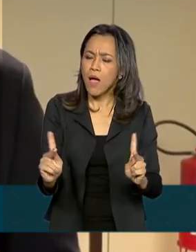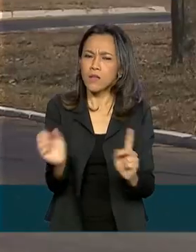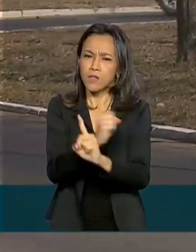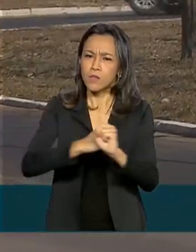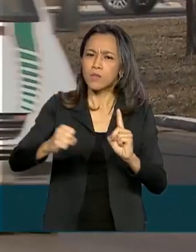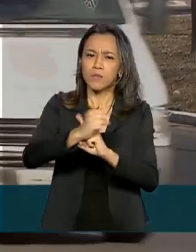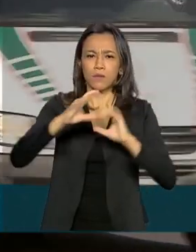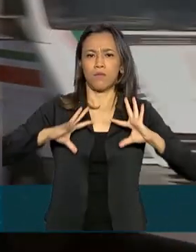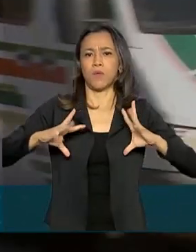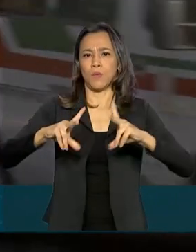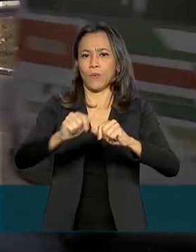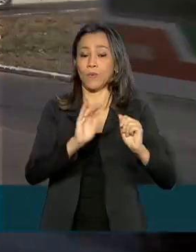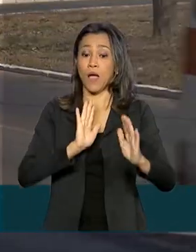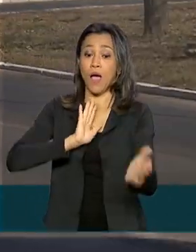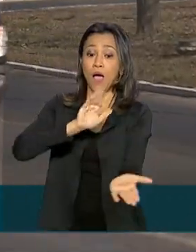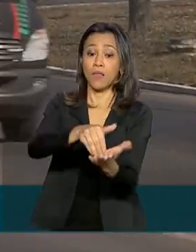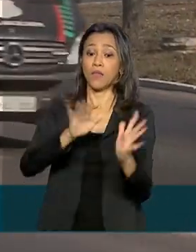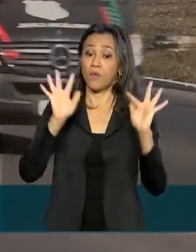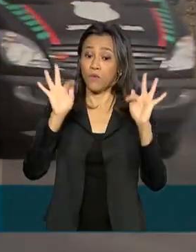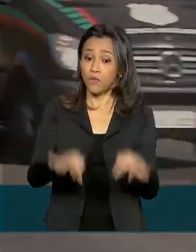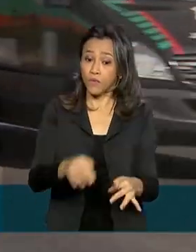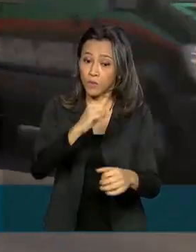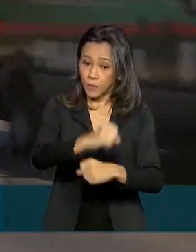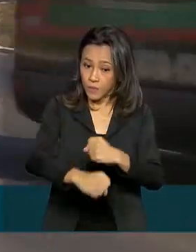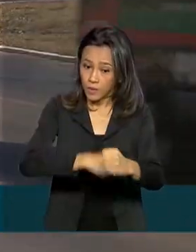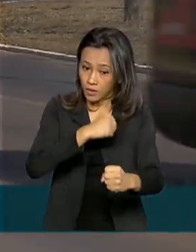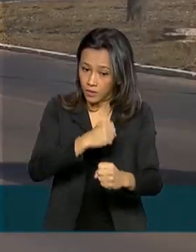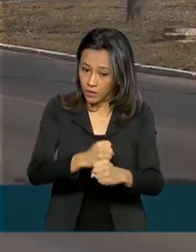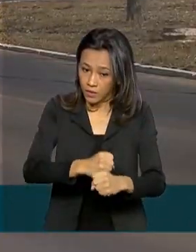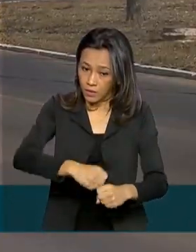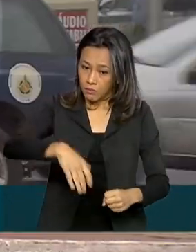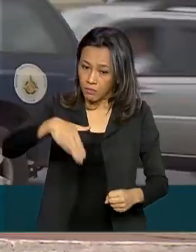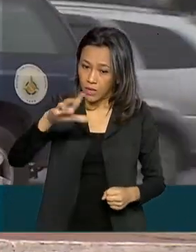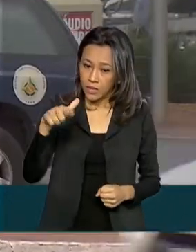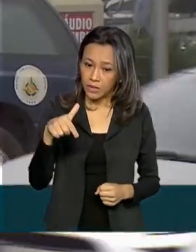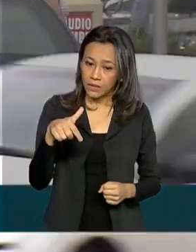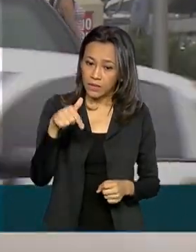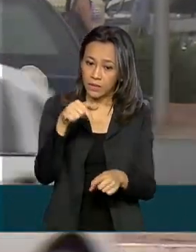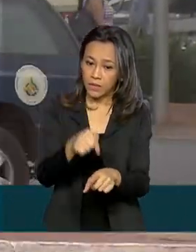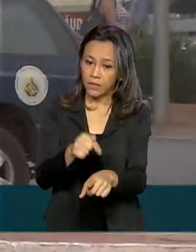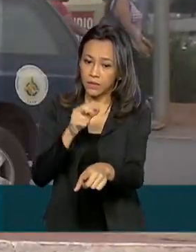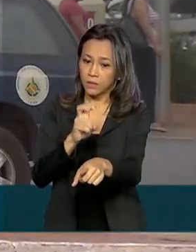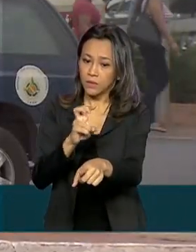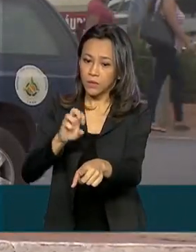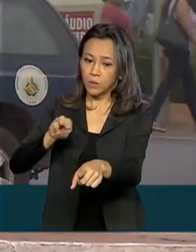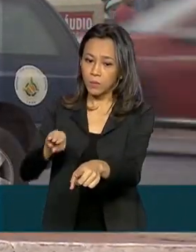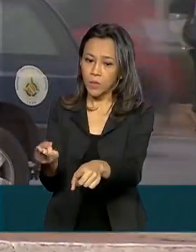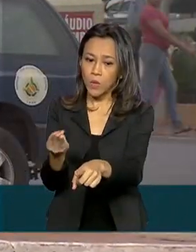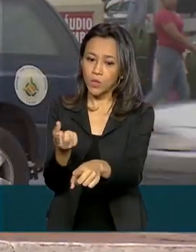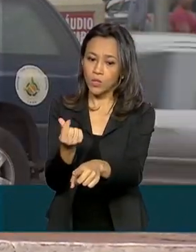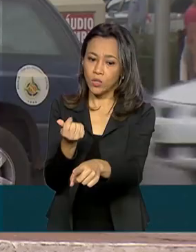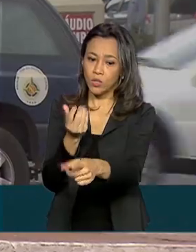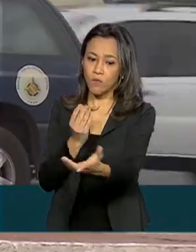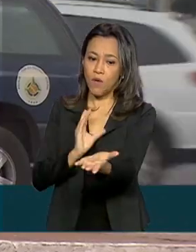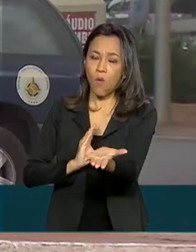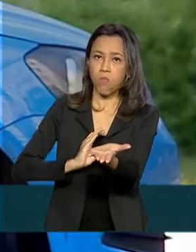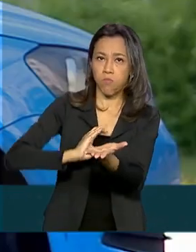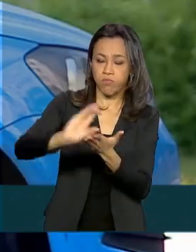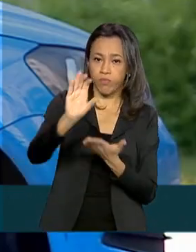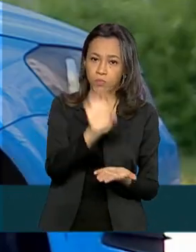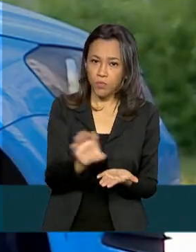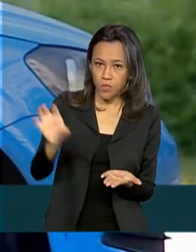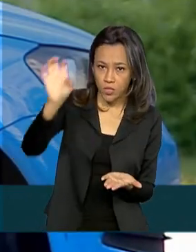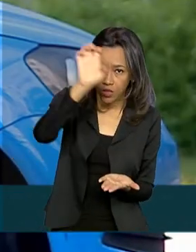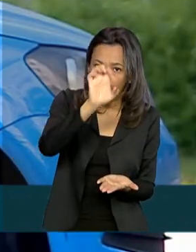cidadão. Até o fim do ano, mais de 755 milhões serão transferidos aos estados e ao Distrito Federal,